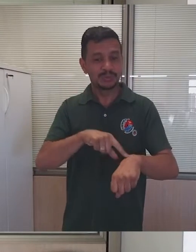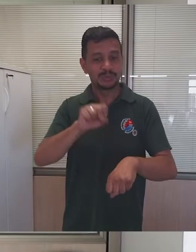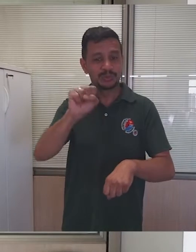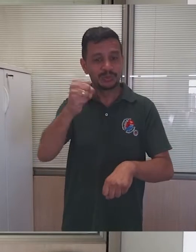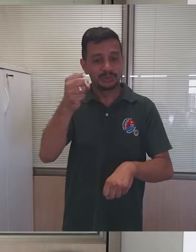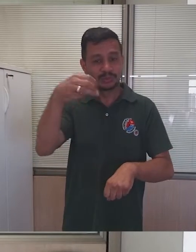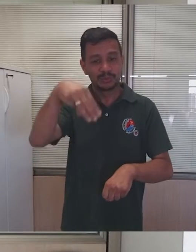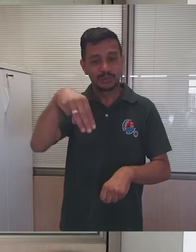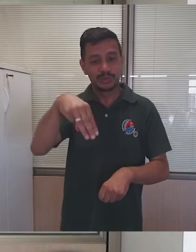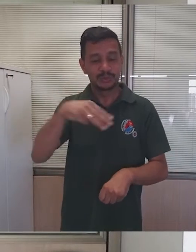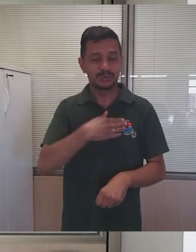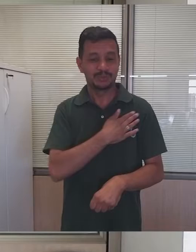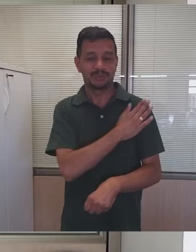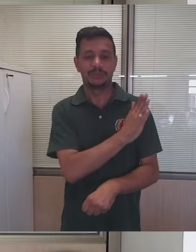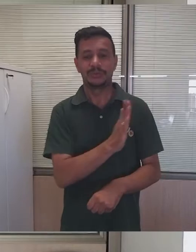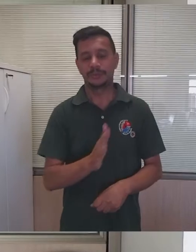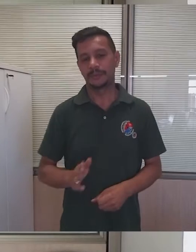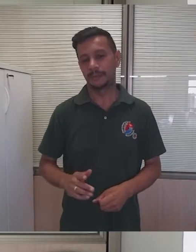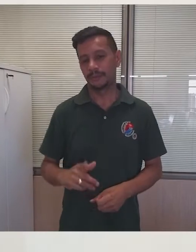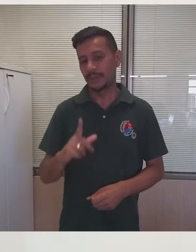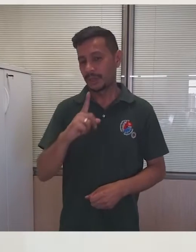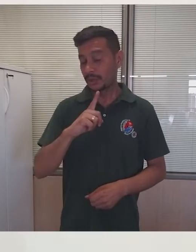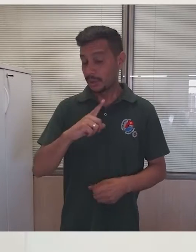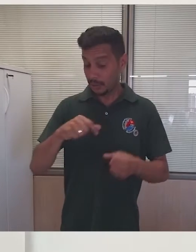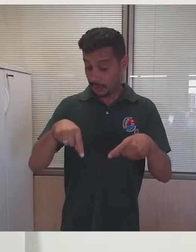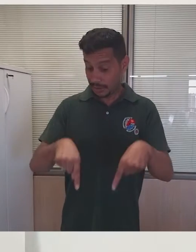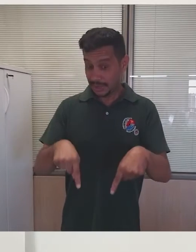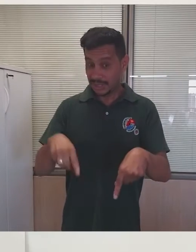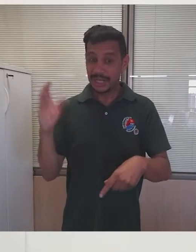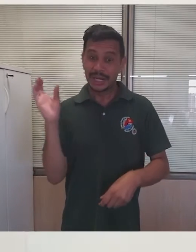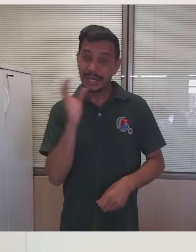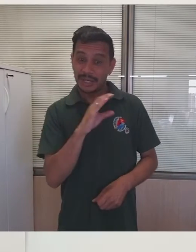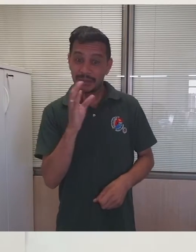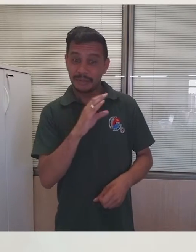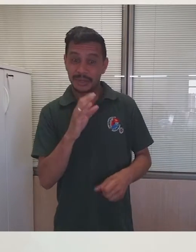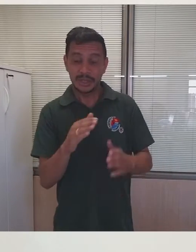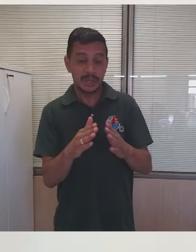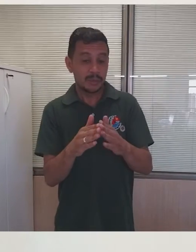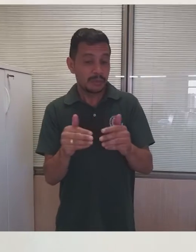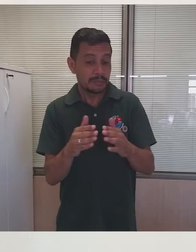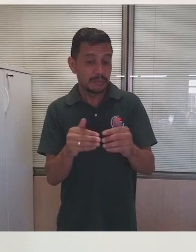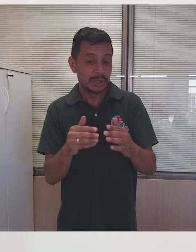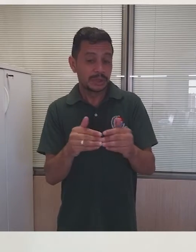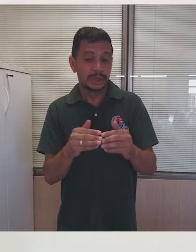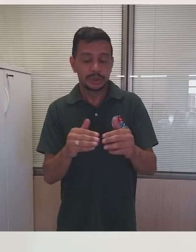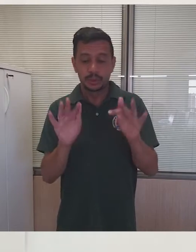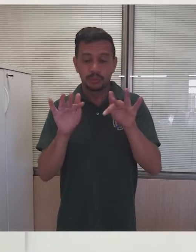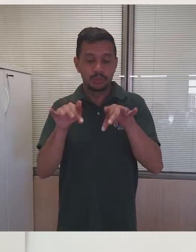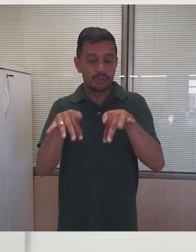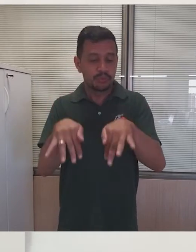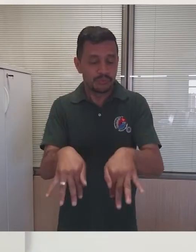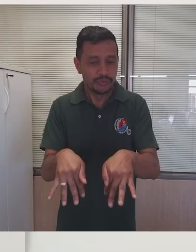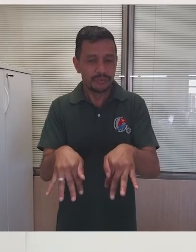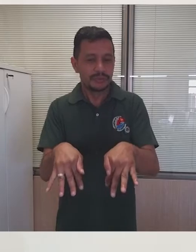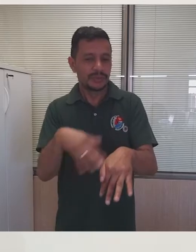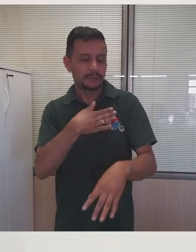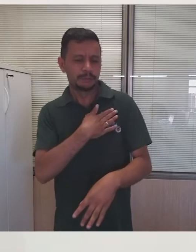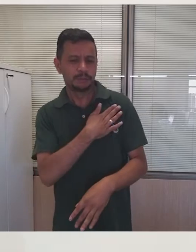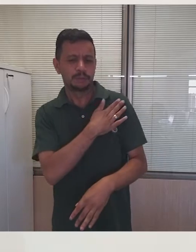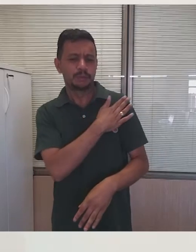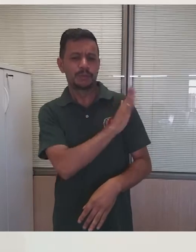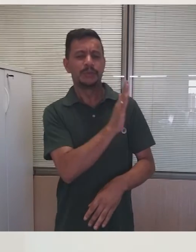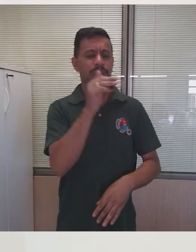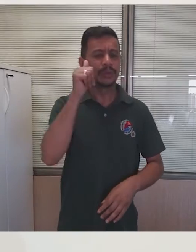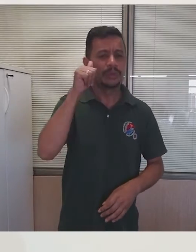vítima de violência sexual. Passei aqui rapidinho, né, para pedir o fim da violência contra as